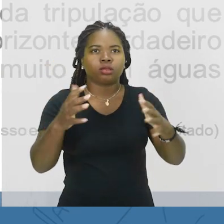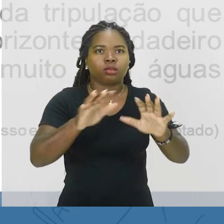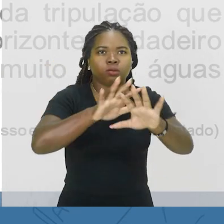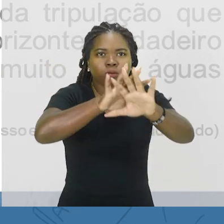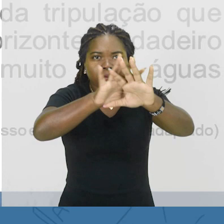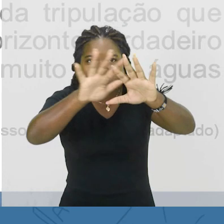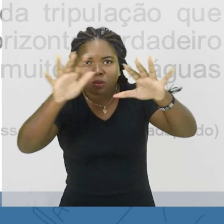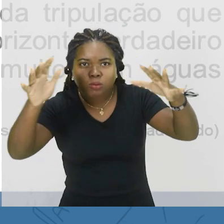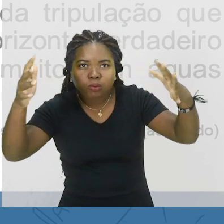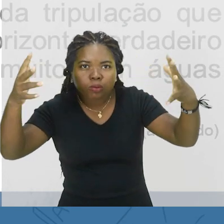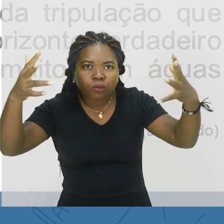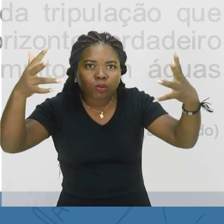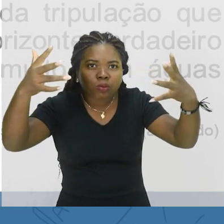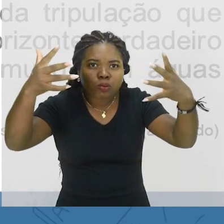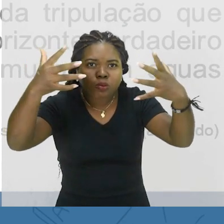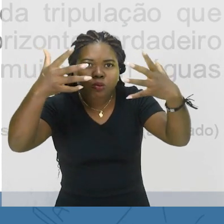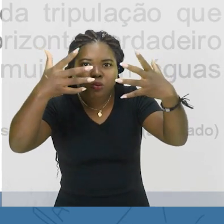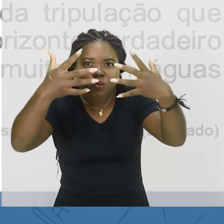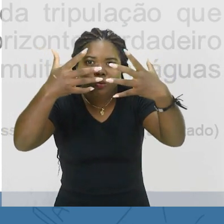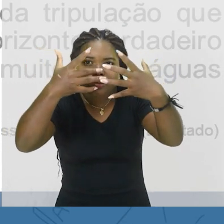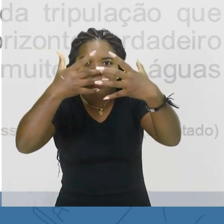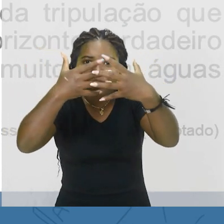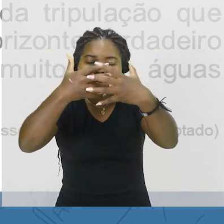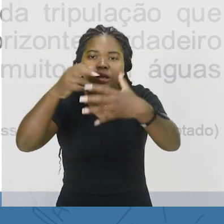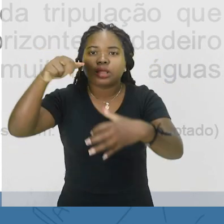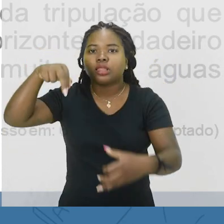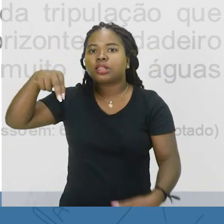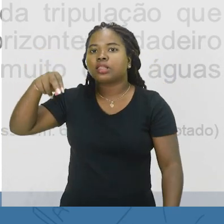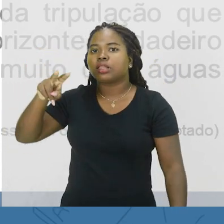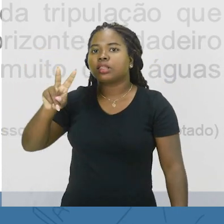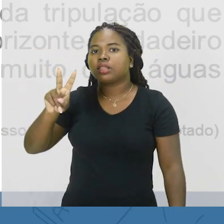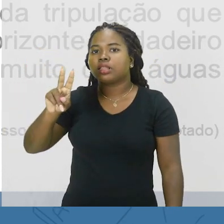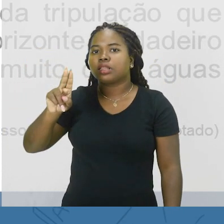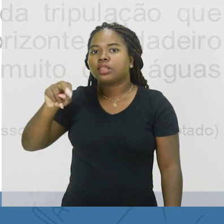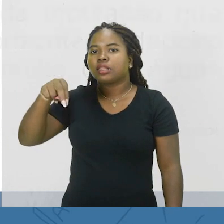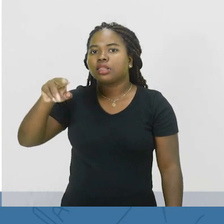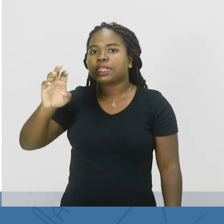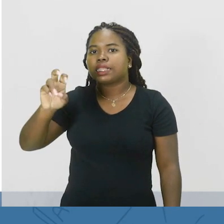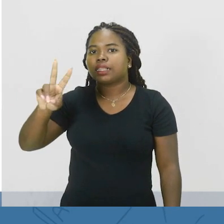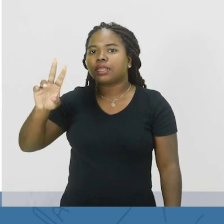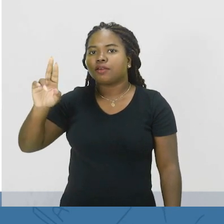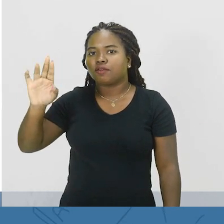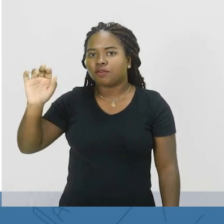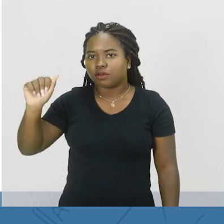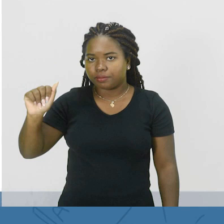parece muito com as águas calmas no escuro.